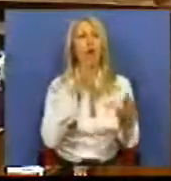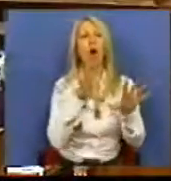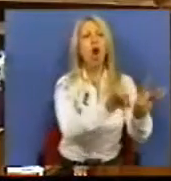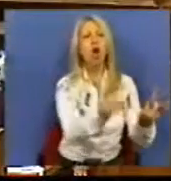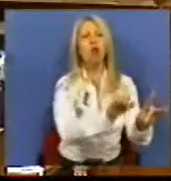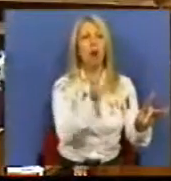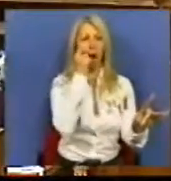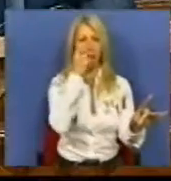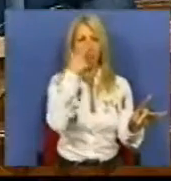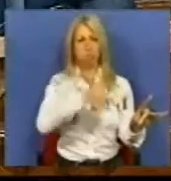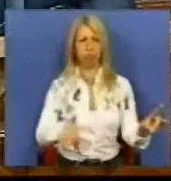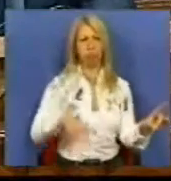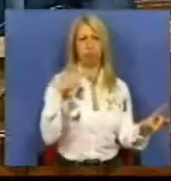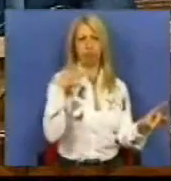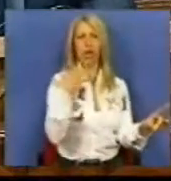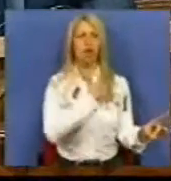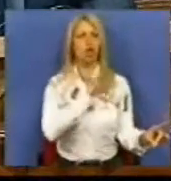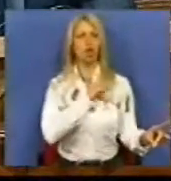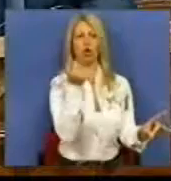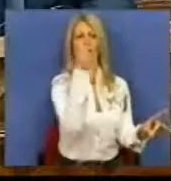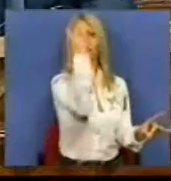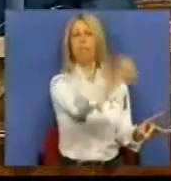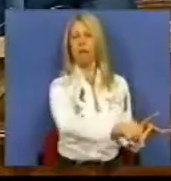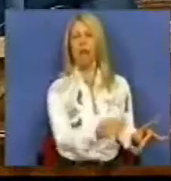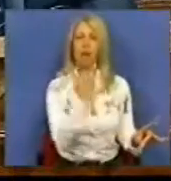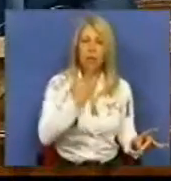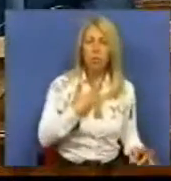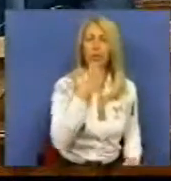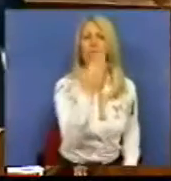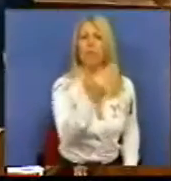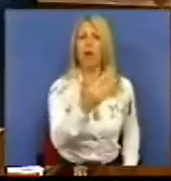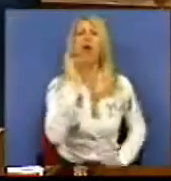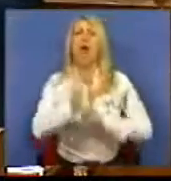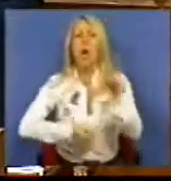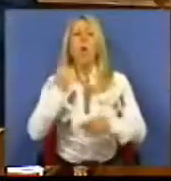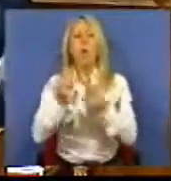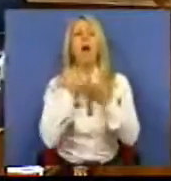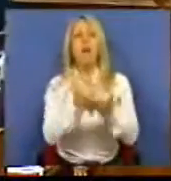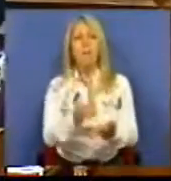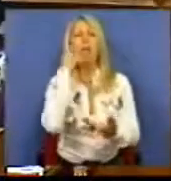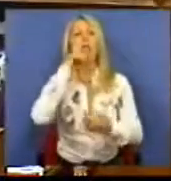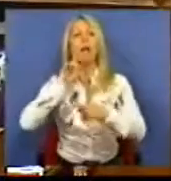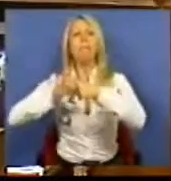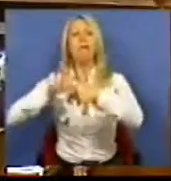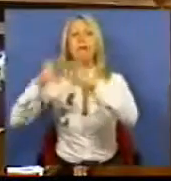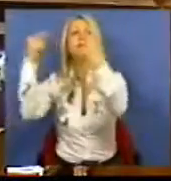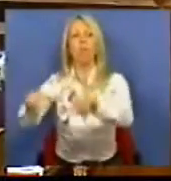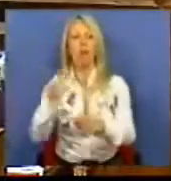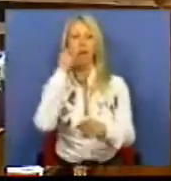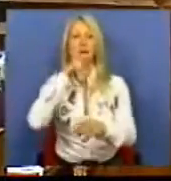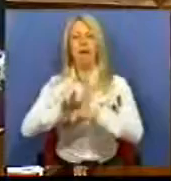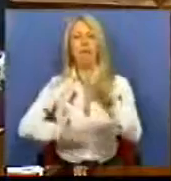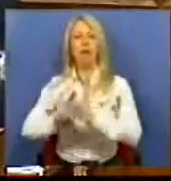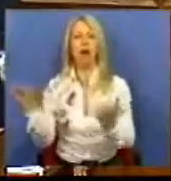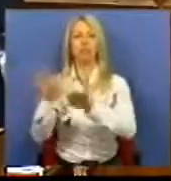Responda-me, por favor, qual é a contribuição dos beneficiários da crise, dos que vivem da especulação financeira,